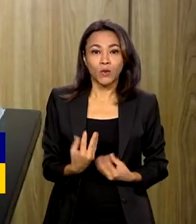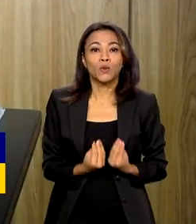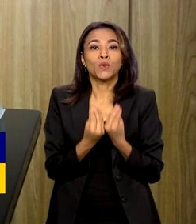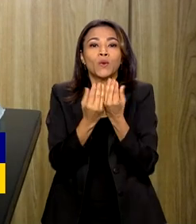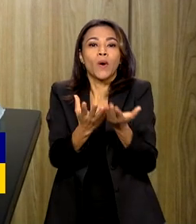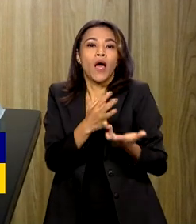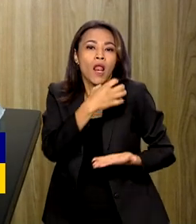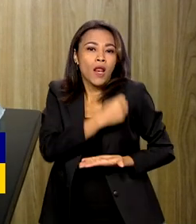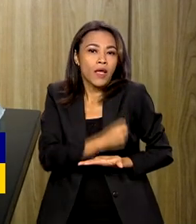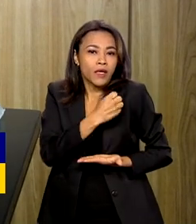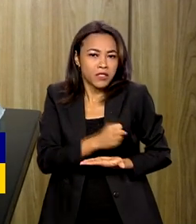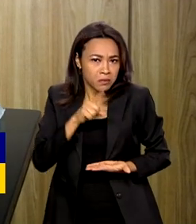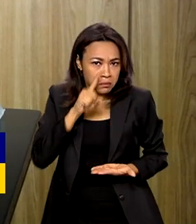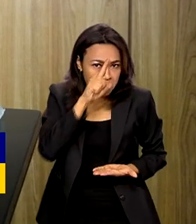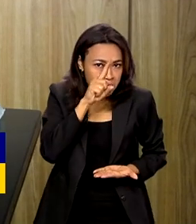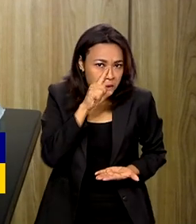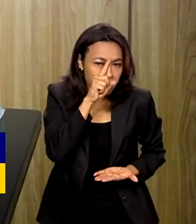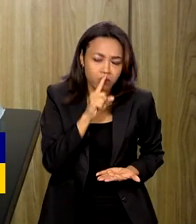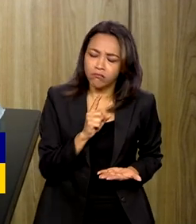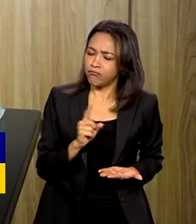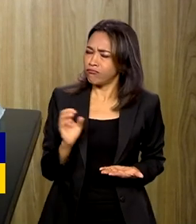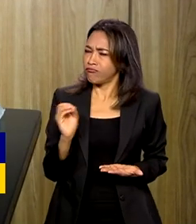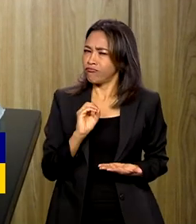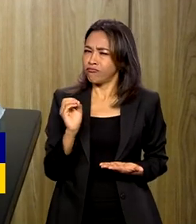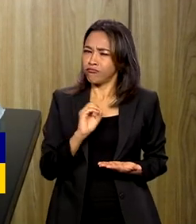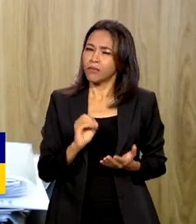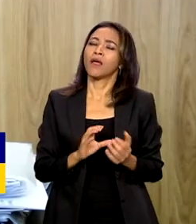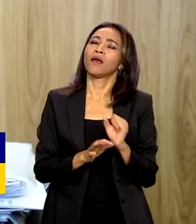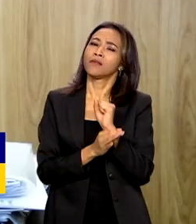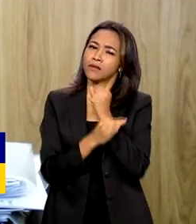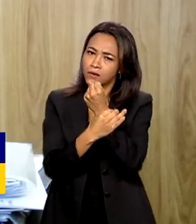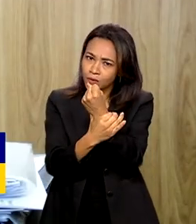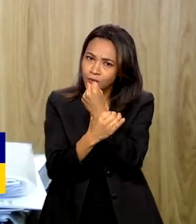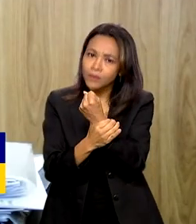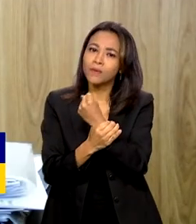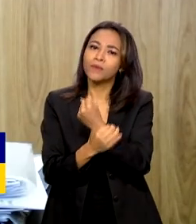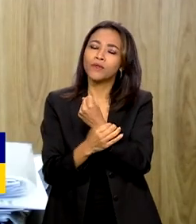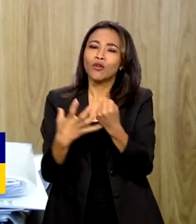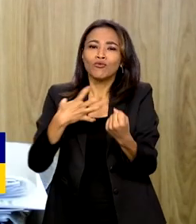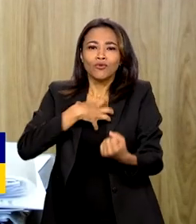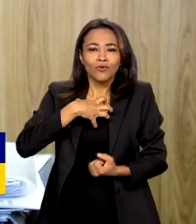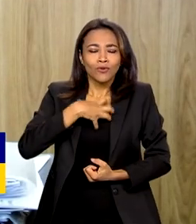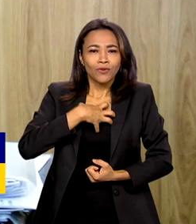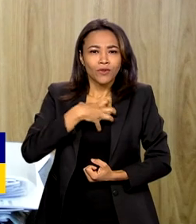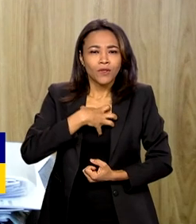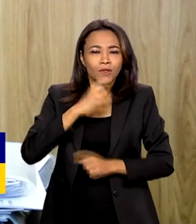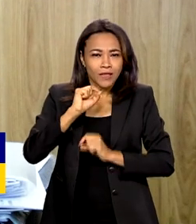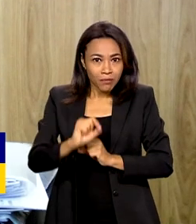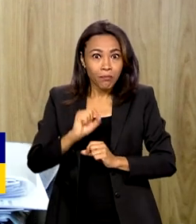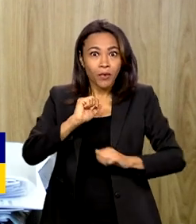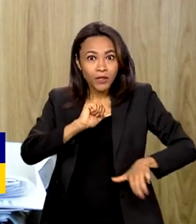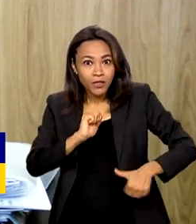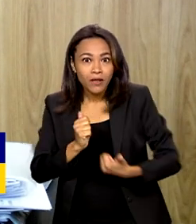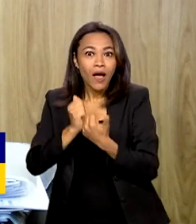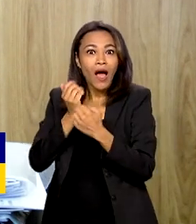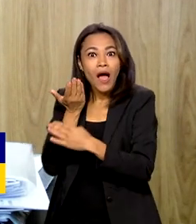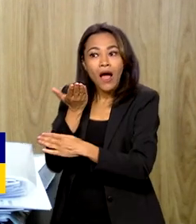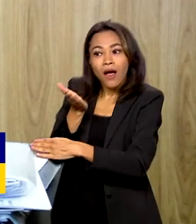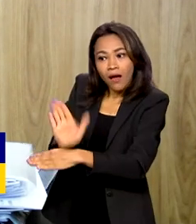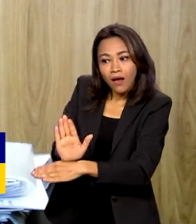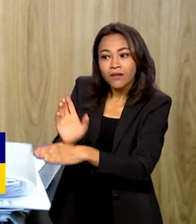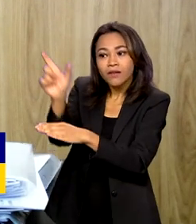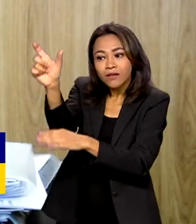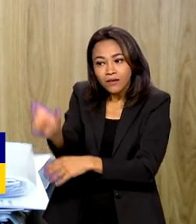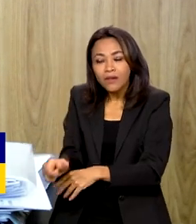envolve risco, é um procedimento seguro. É um gesto que pode fazer a diferença na vida de